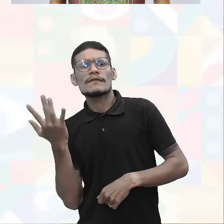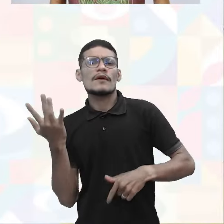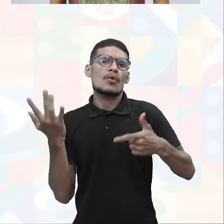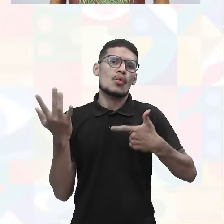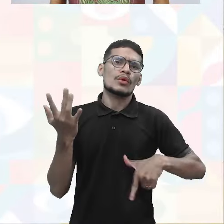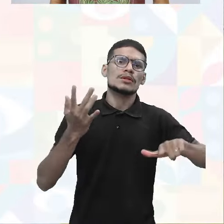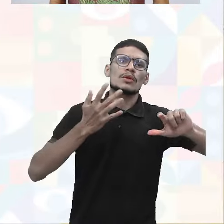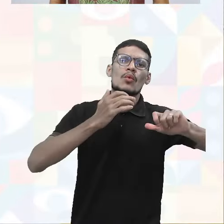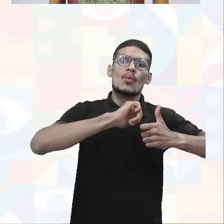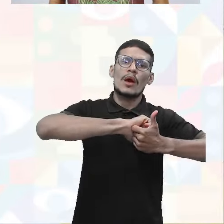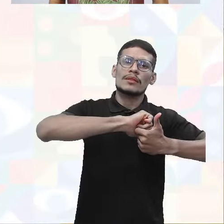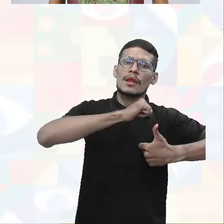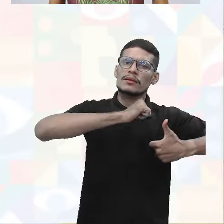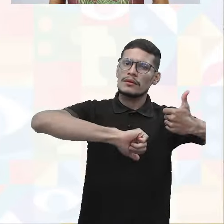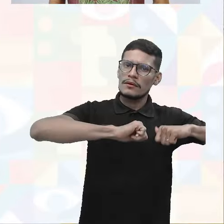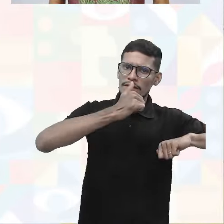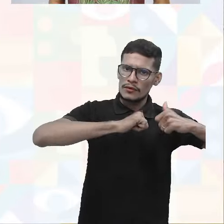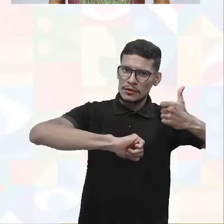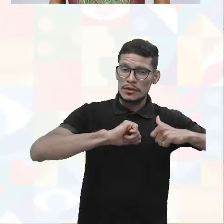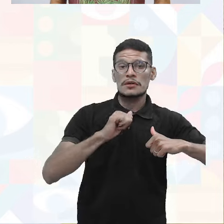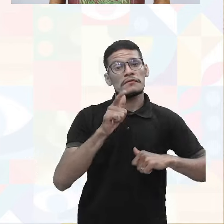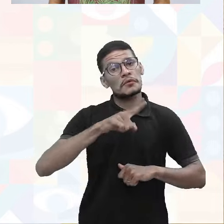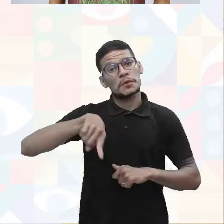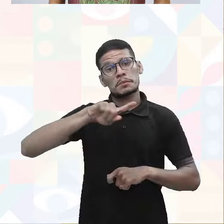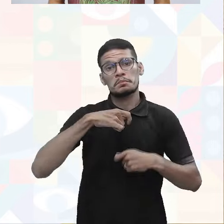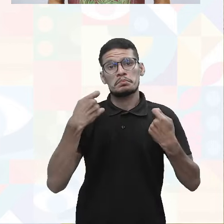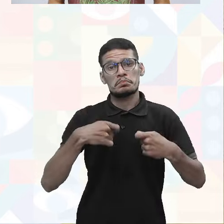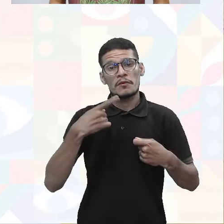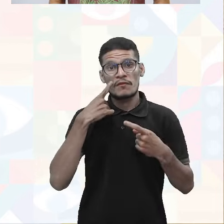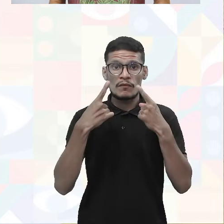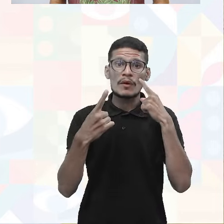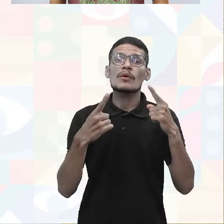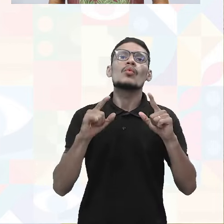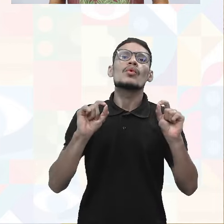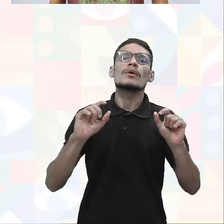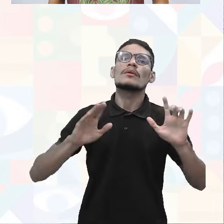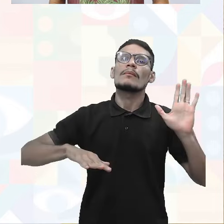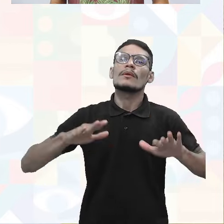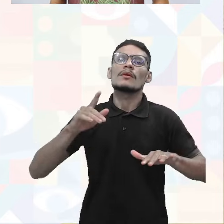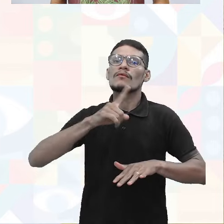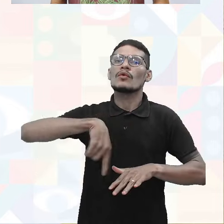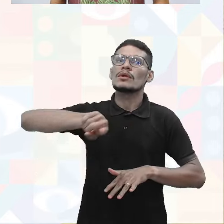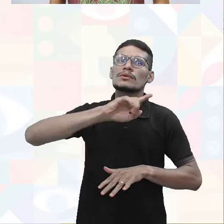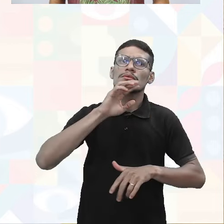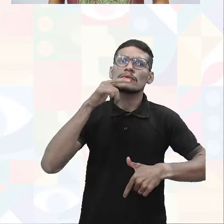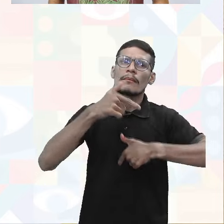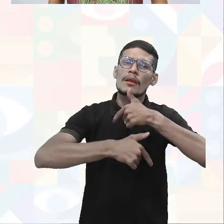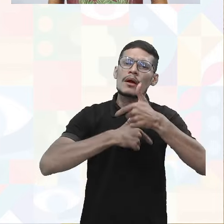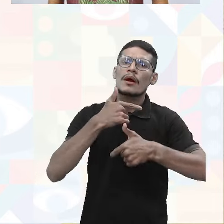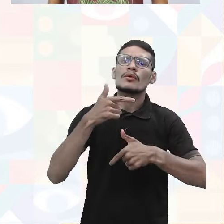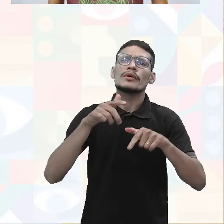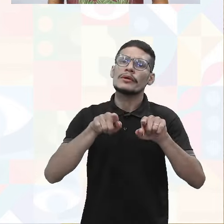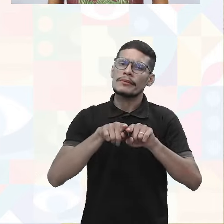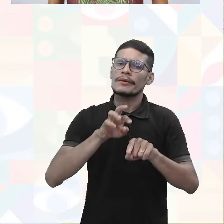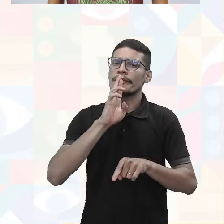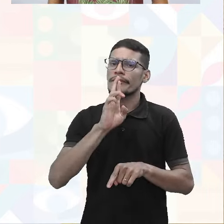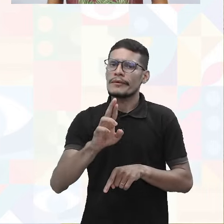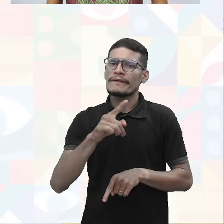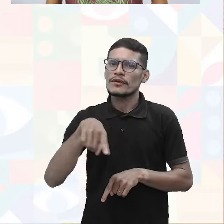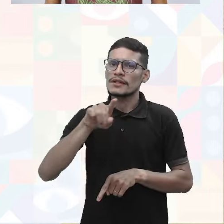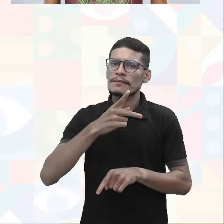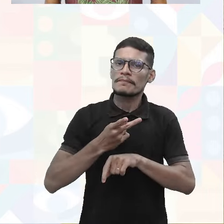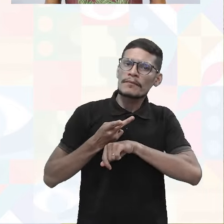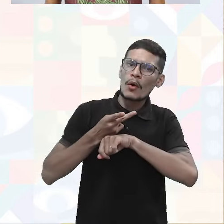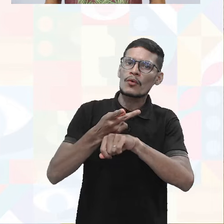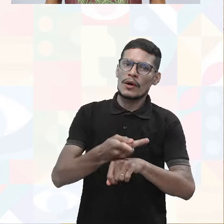qualitativos. Então você vai ter que estar vendo aí de acordo com o que você está trabalhando o resultado que você vai estar buscando, né. Além dessa